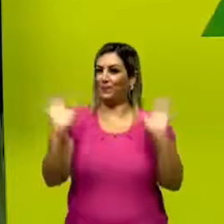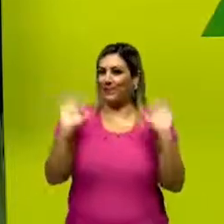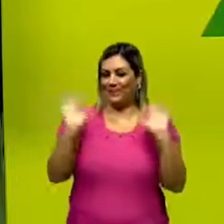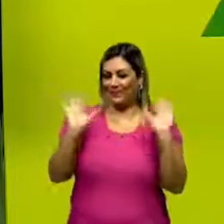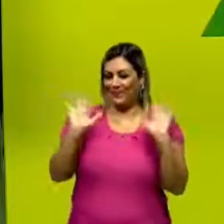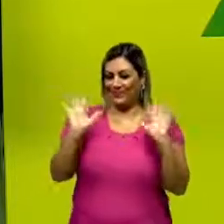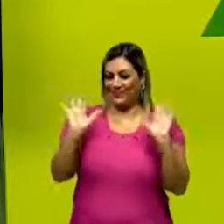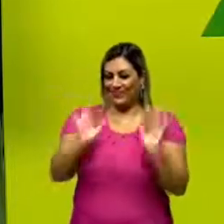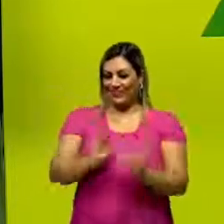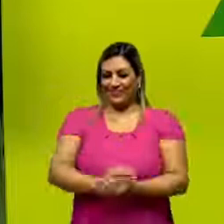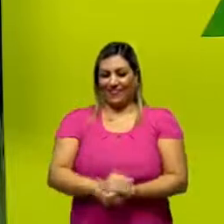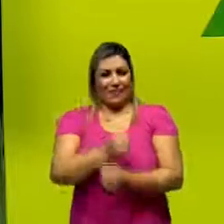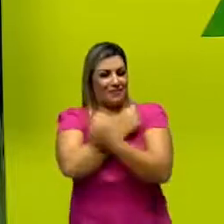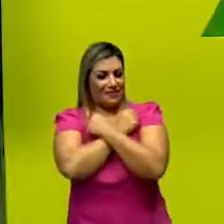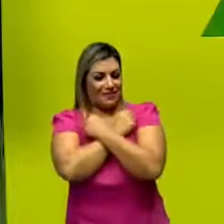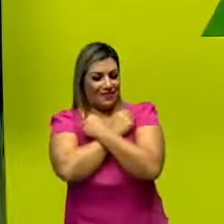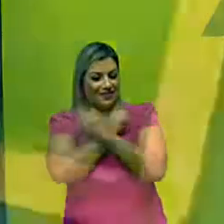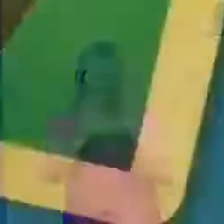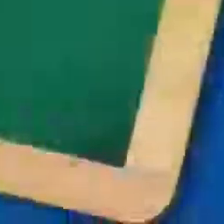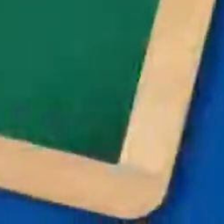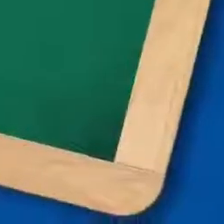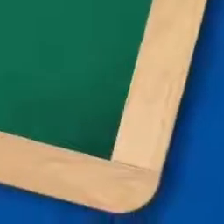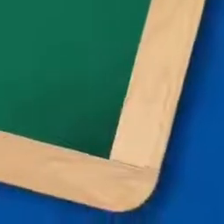Até a próxima, pessoal. Um forte abraço.